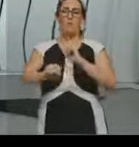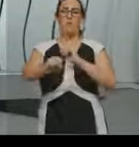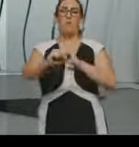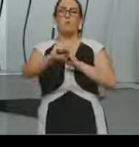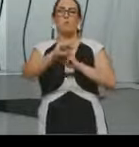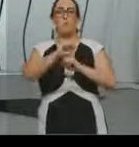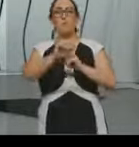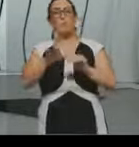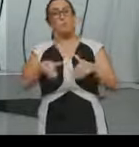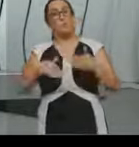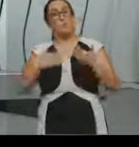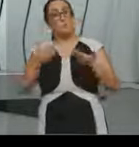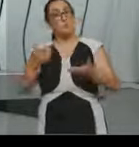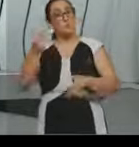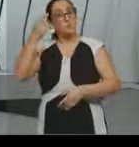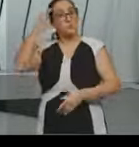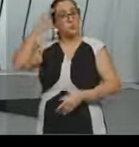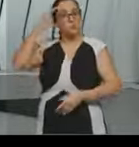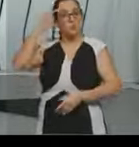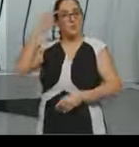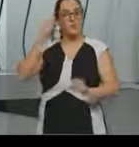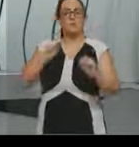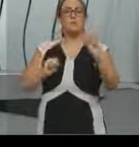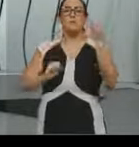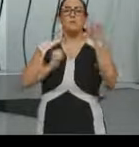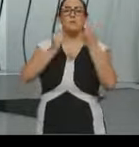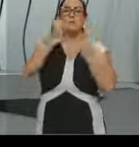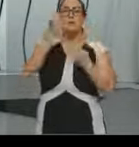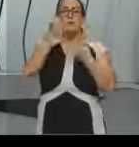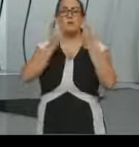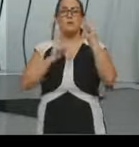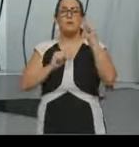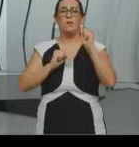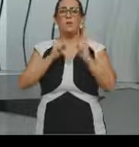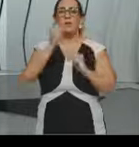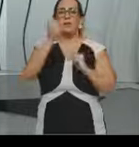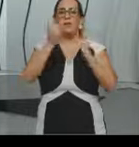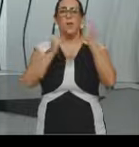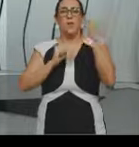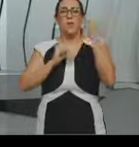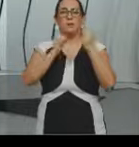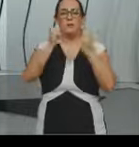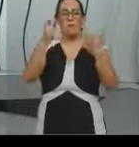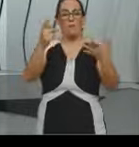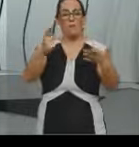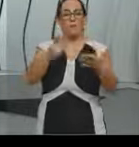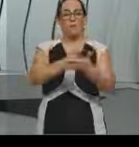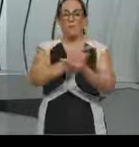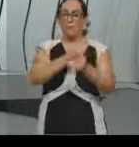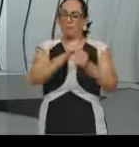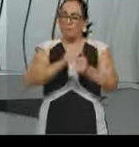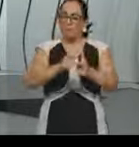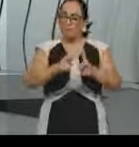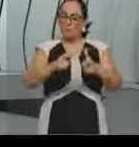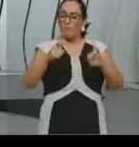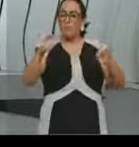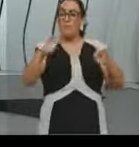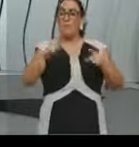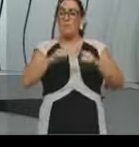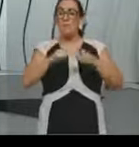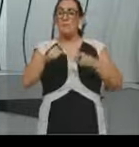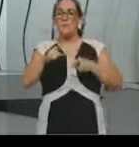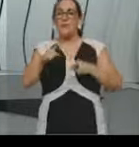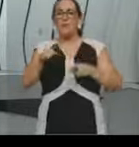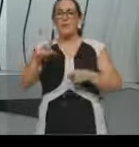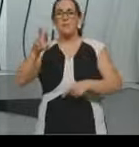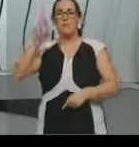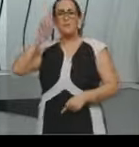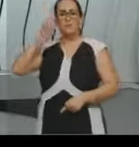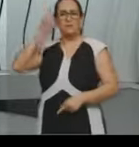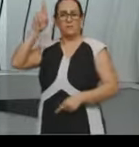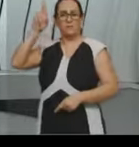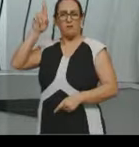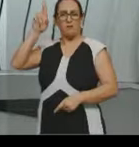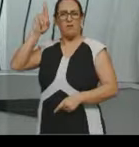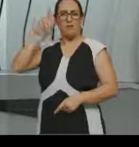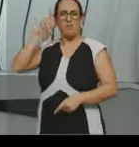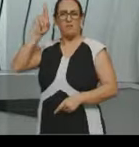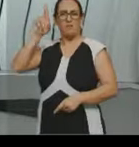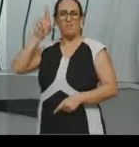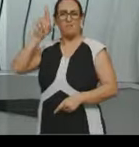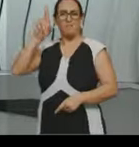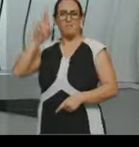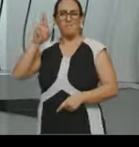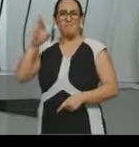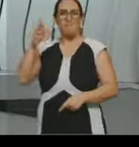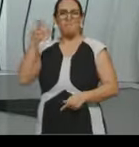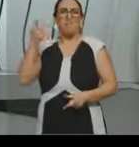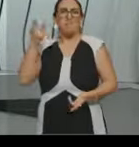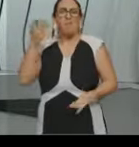né, quando a gente tem essa industrialização e os patrões entenderem, né, que há aí um grupo que vai trabalhar, que vai